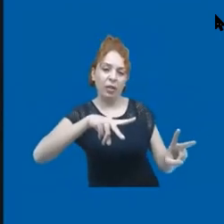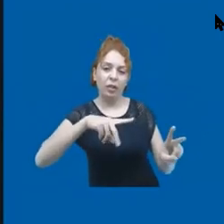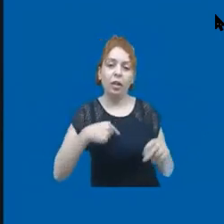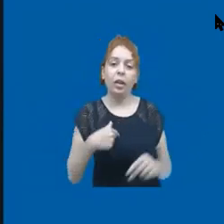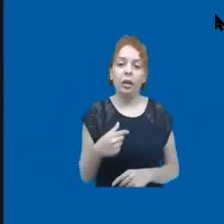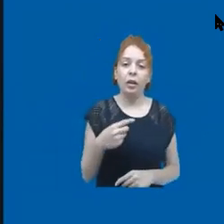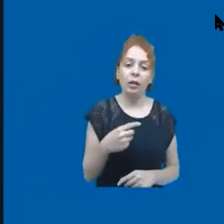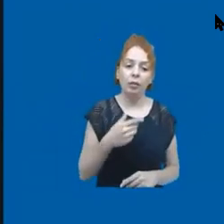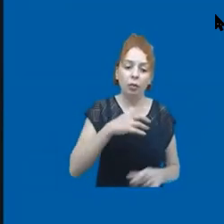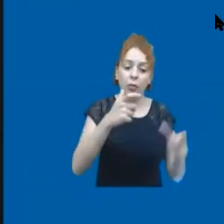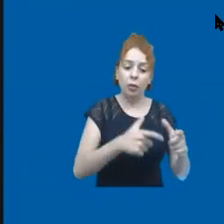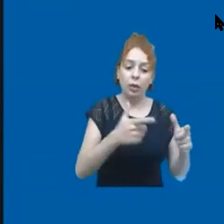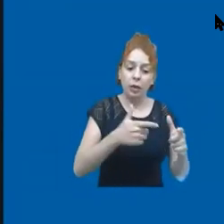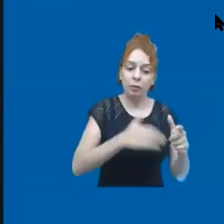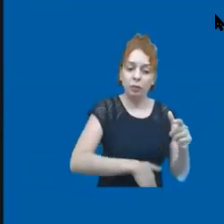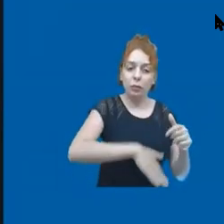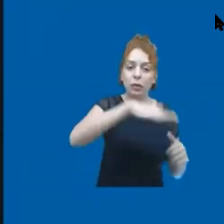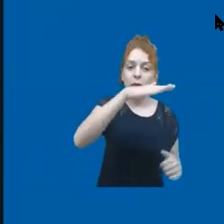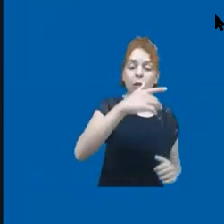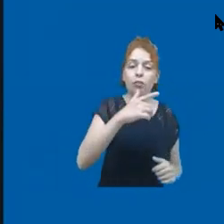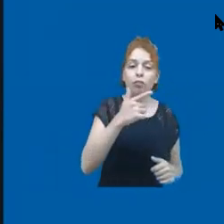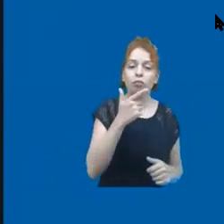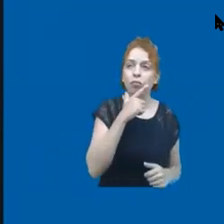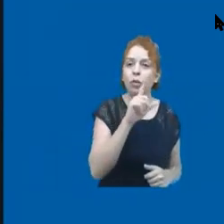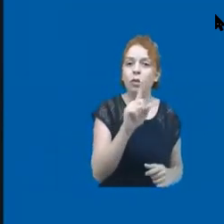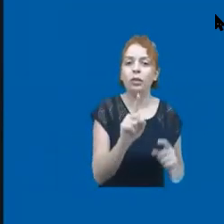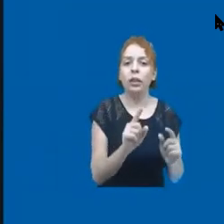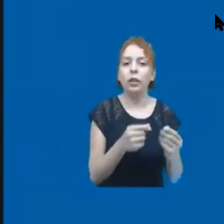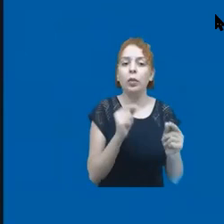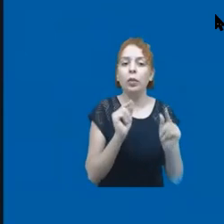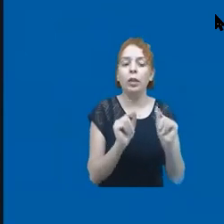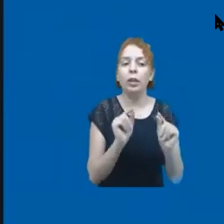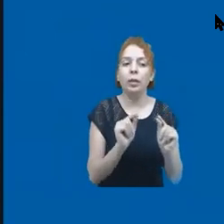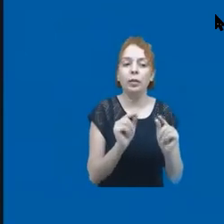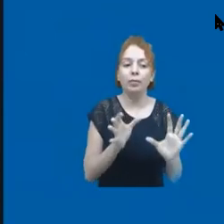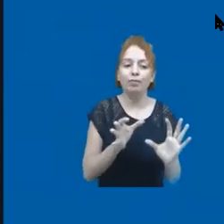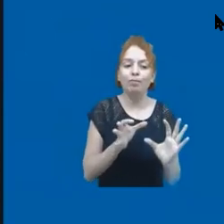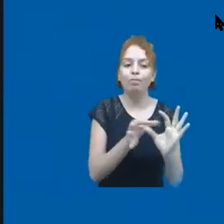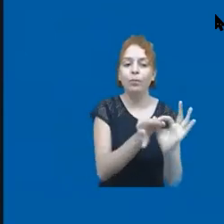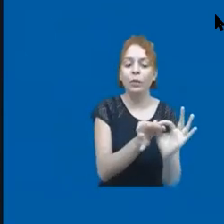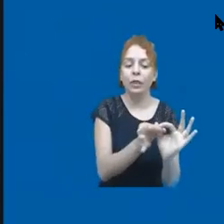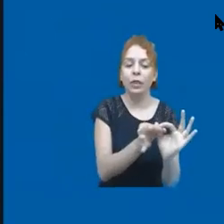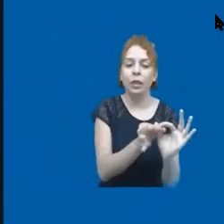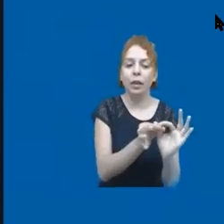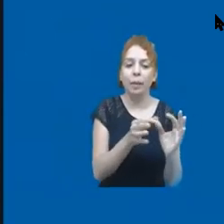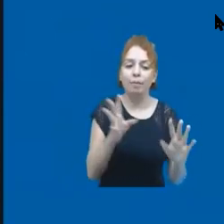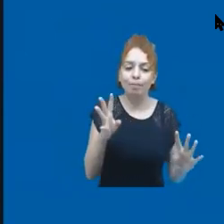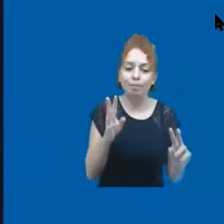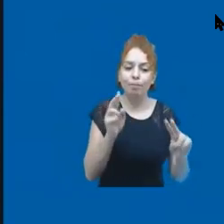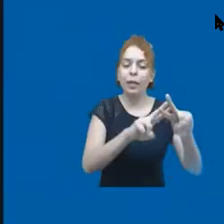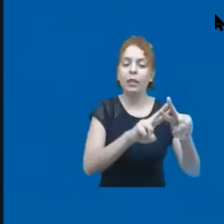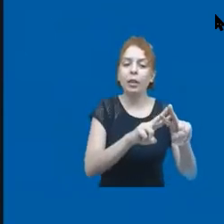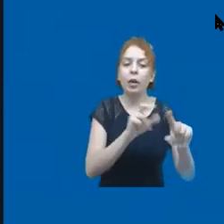lugar que as pessoas não conseguem, elas estão eternamente ligadas, né, presas